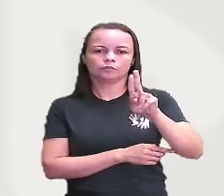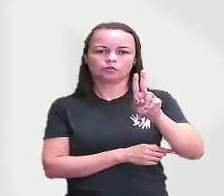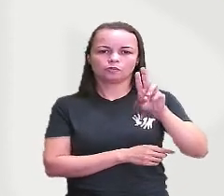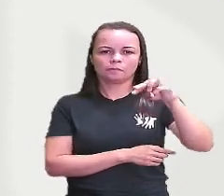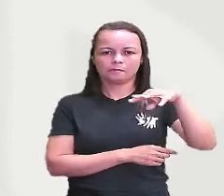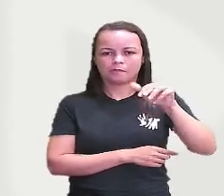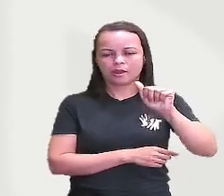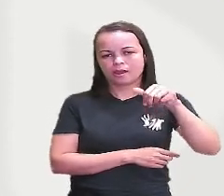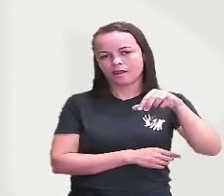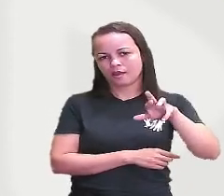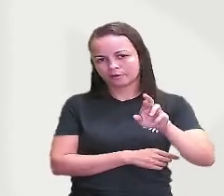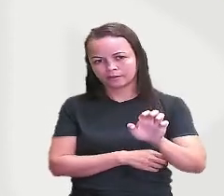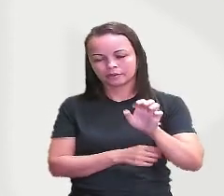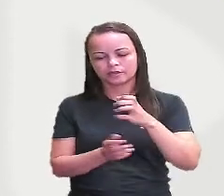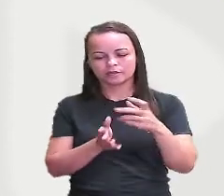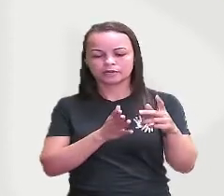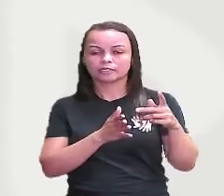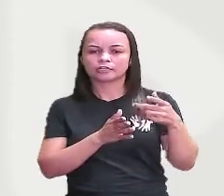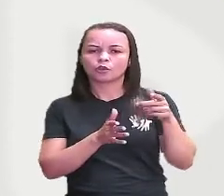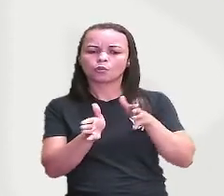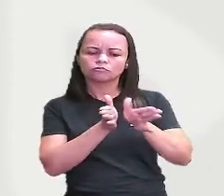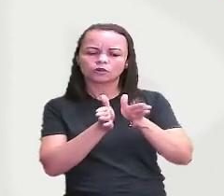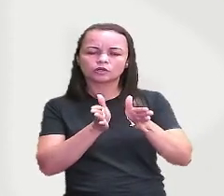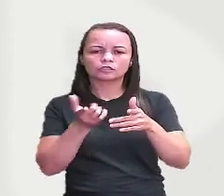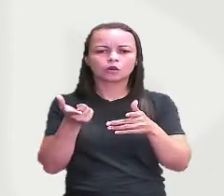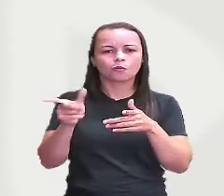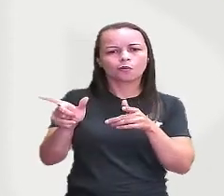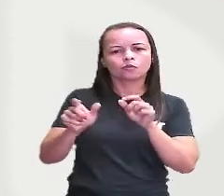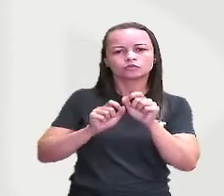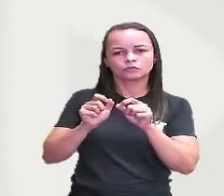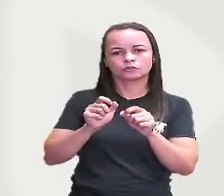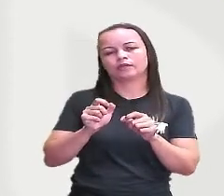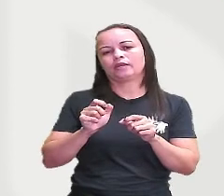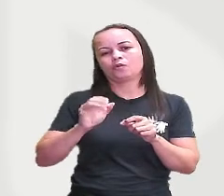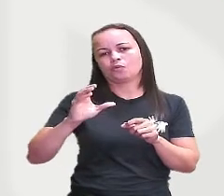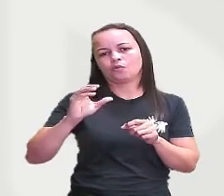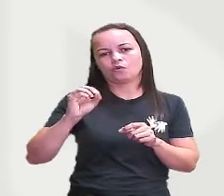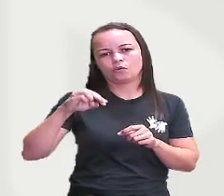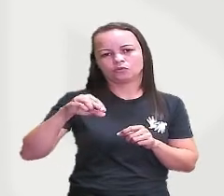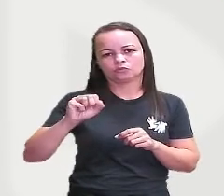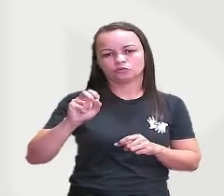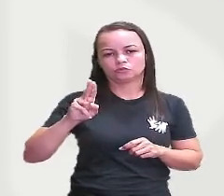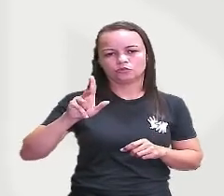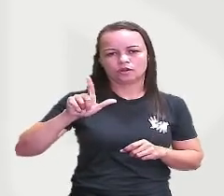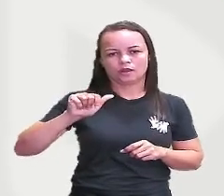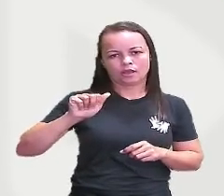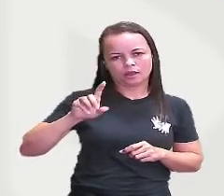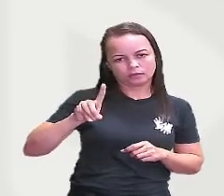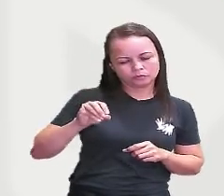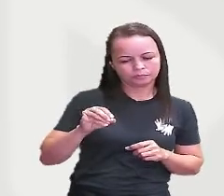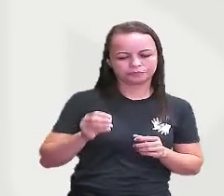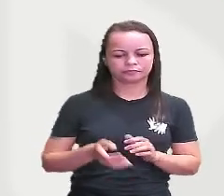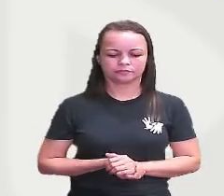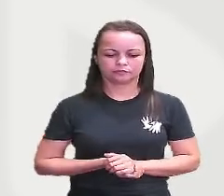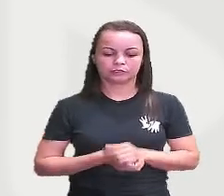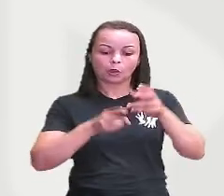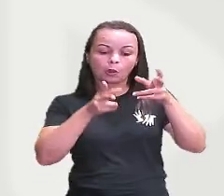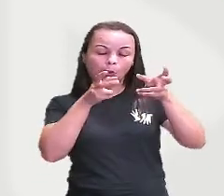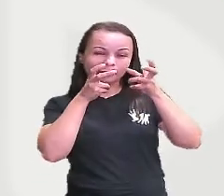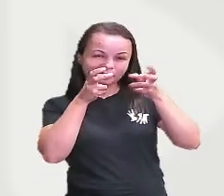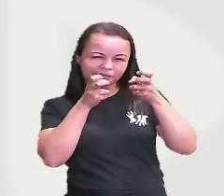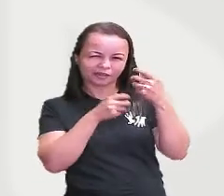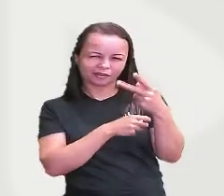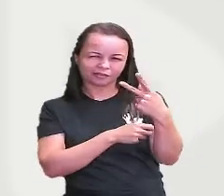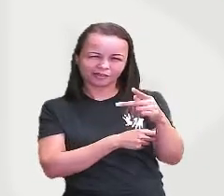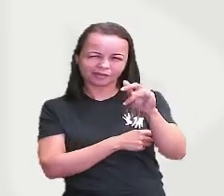um outro período que nós chamamos de período do consulado observe na imagem que o Napoleão ele